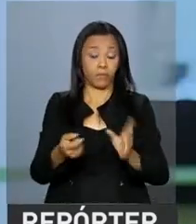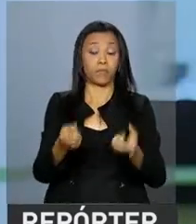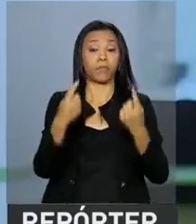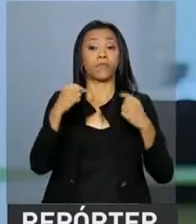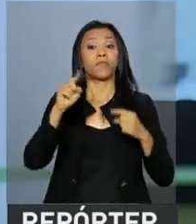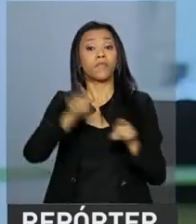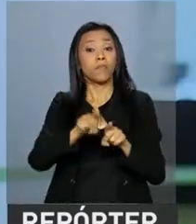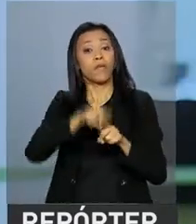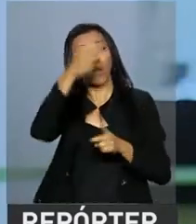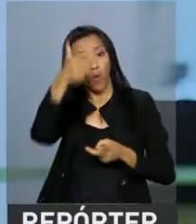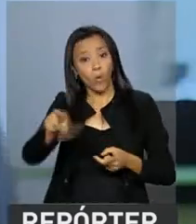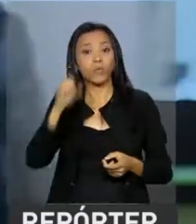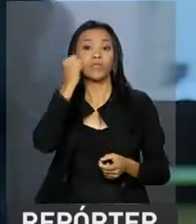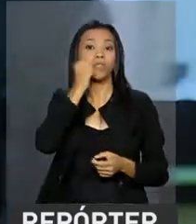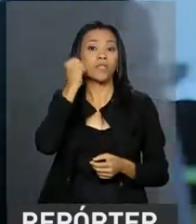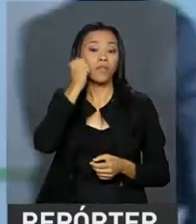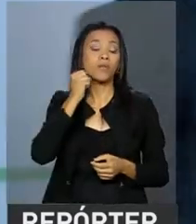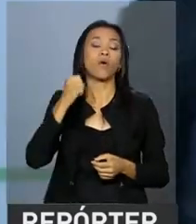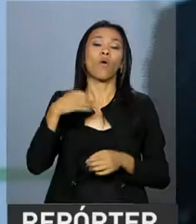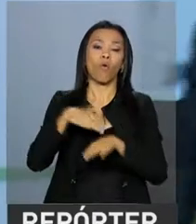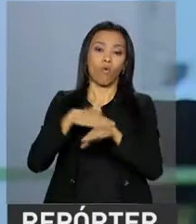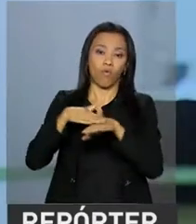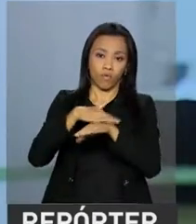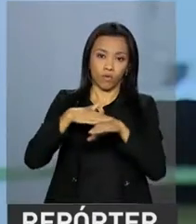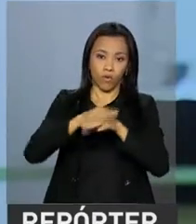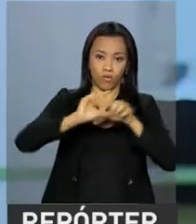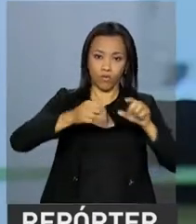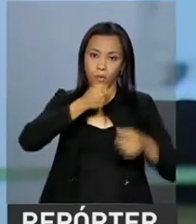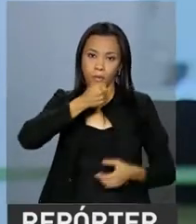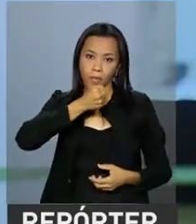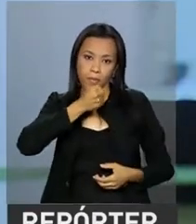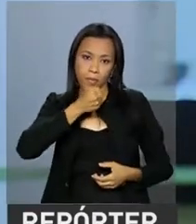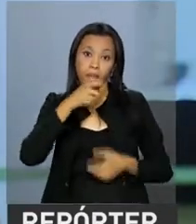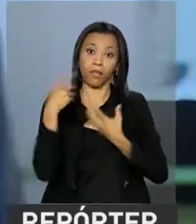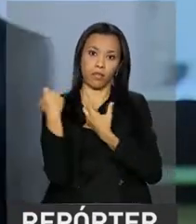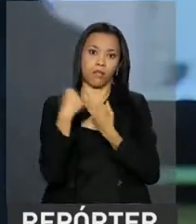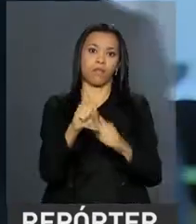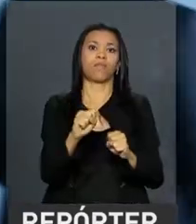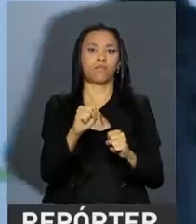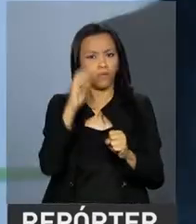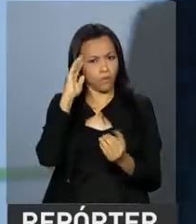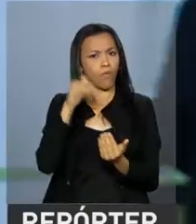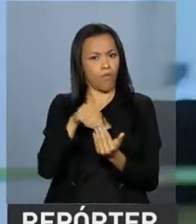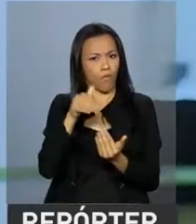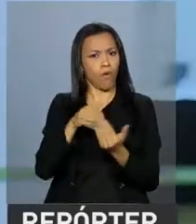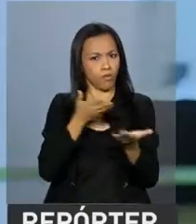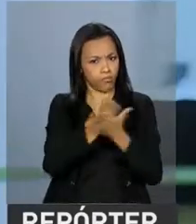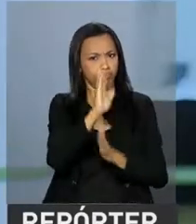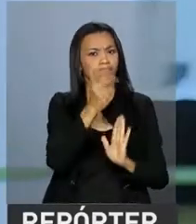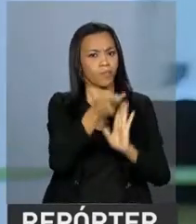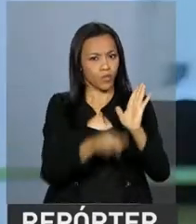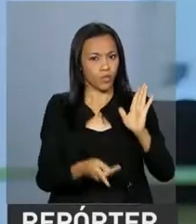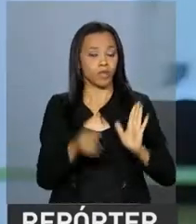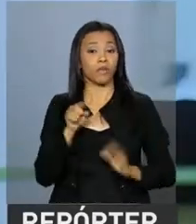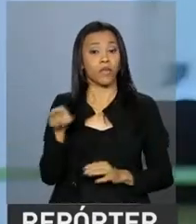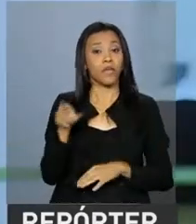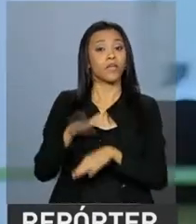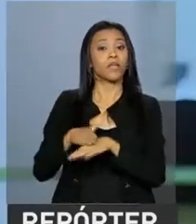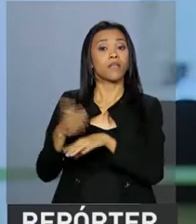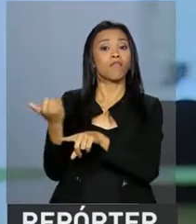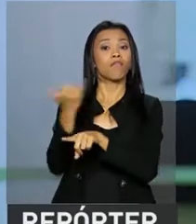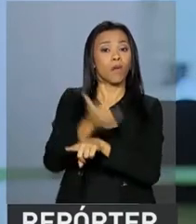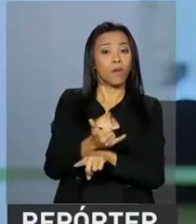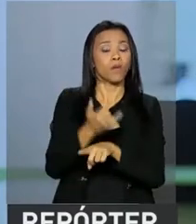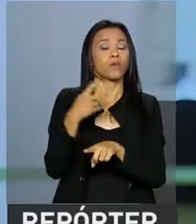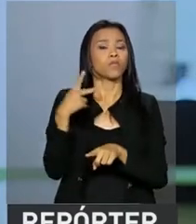o senador Ricardo Ferraço, conversou com a imprensa e defendeu a aprovação do projeto. Segundo ele, o seu relatório